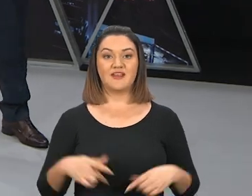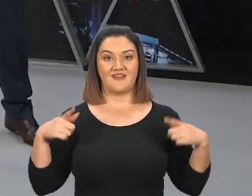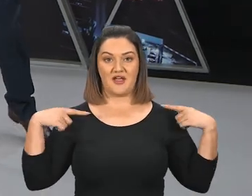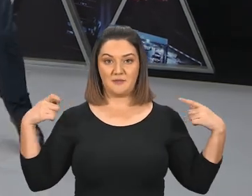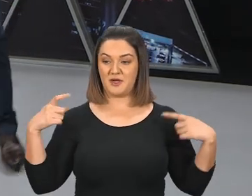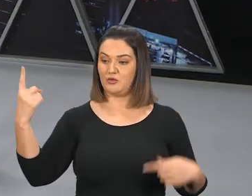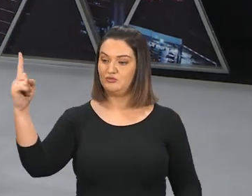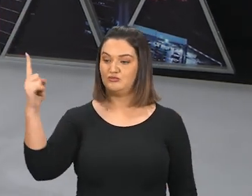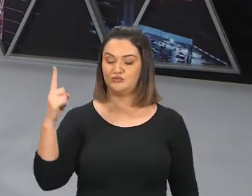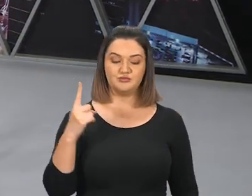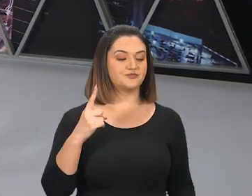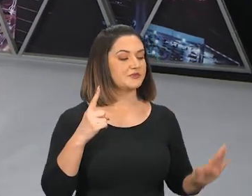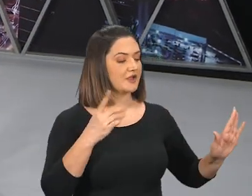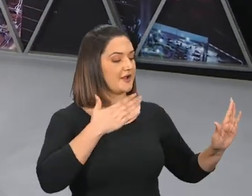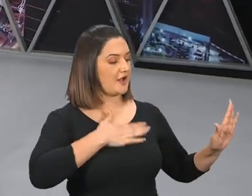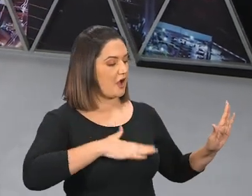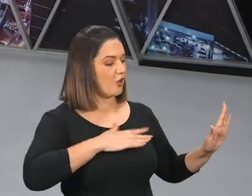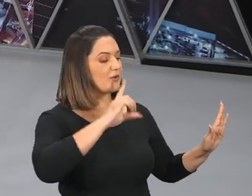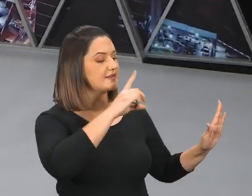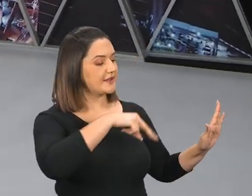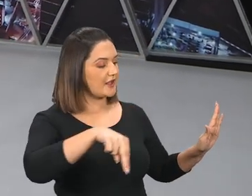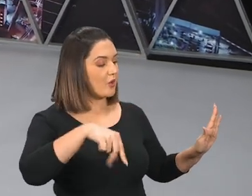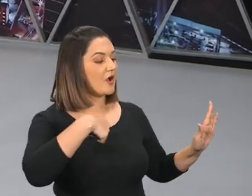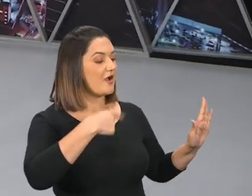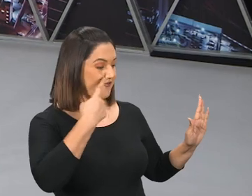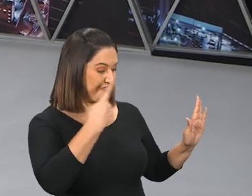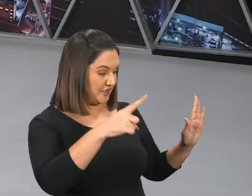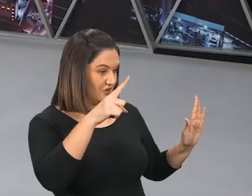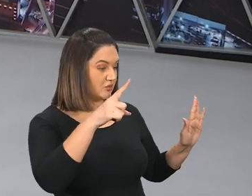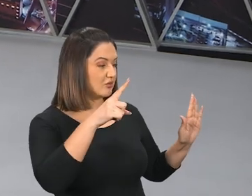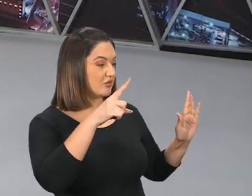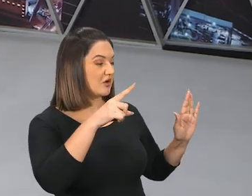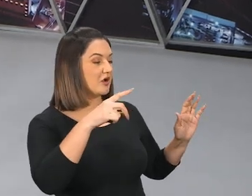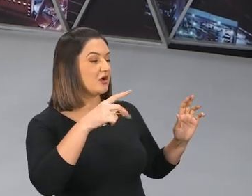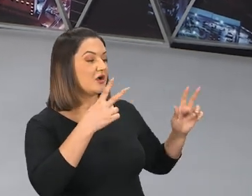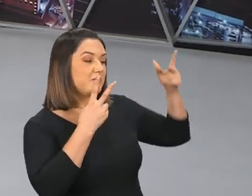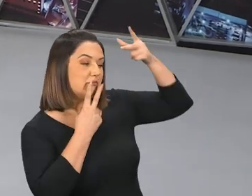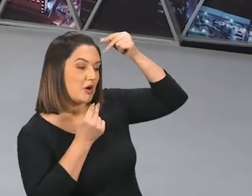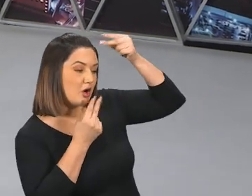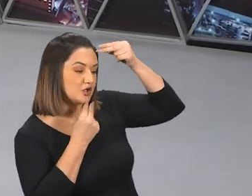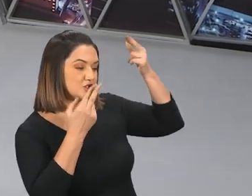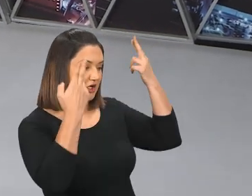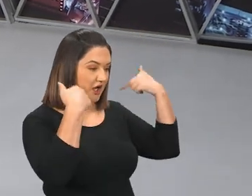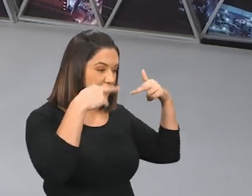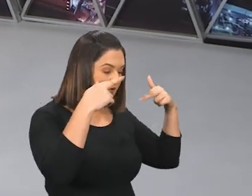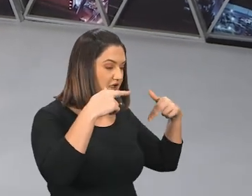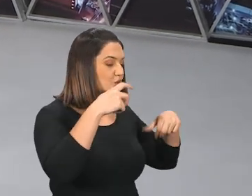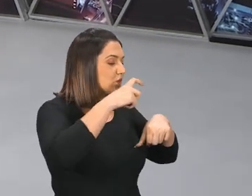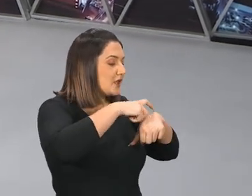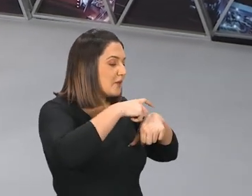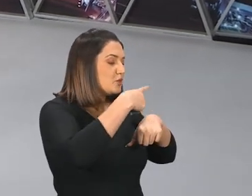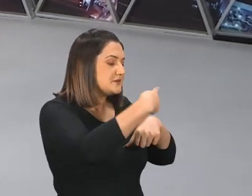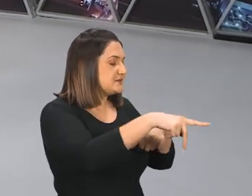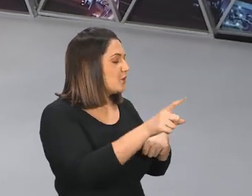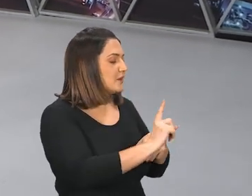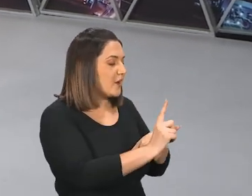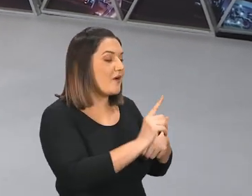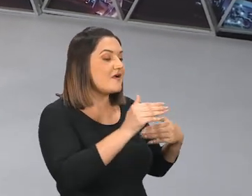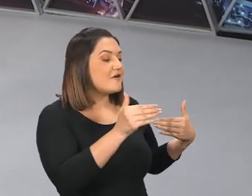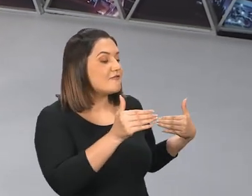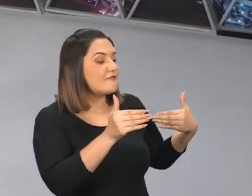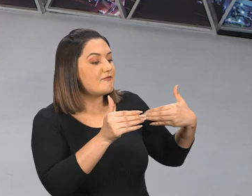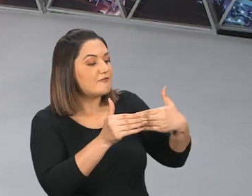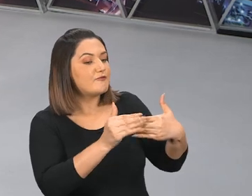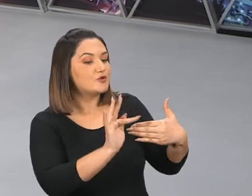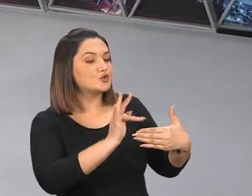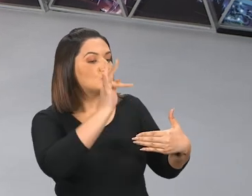Gabriel começa a explicar para Daniel, E fala assim, Essa visão do carneiro do bode, Se refere ao tempo do fim, Ou seja, Não é para os seus dias, É